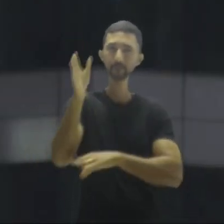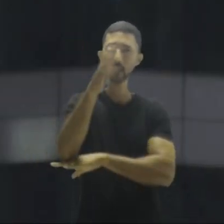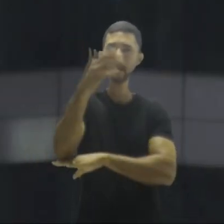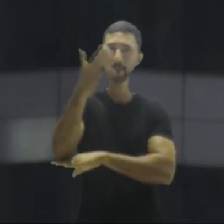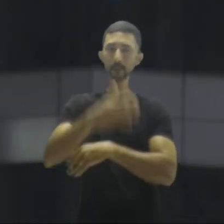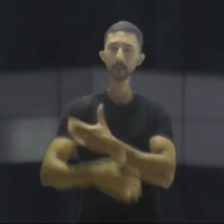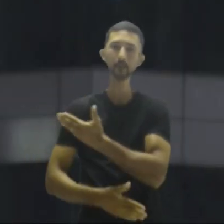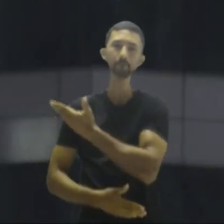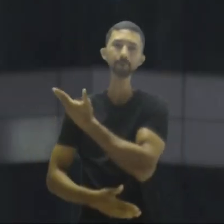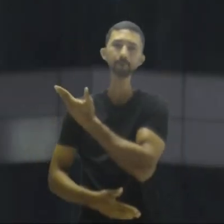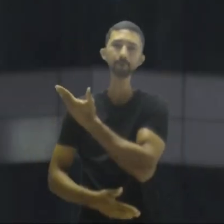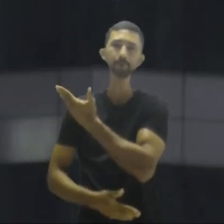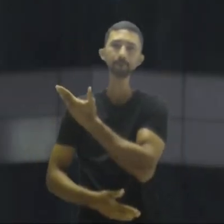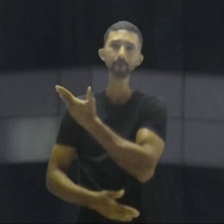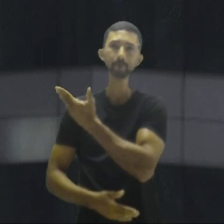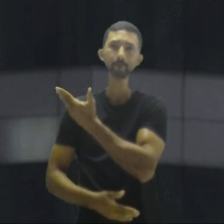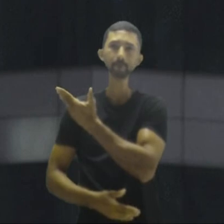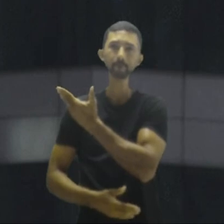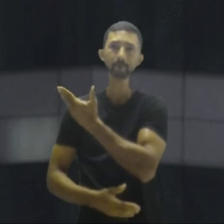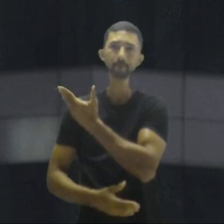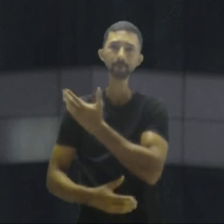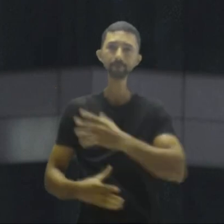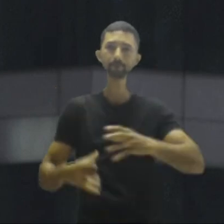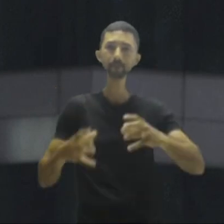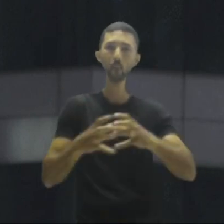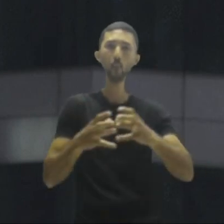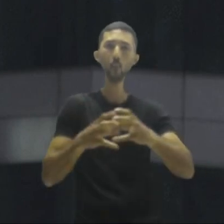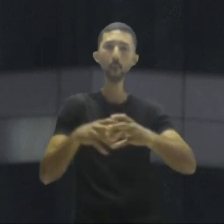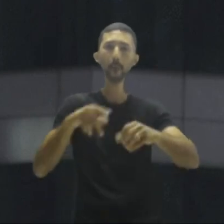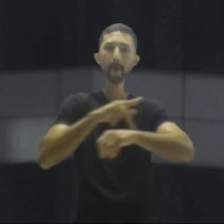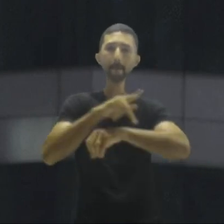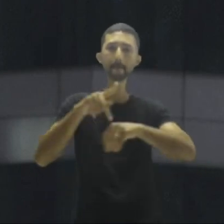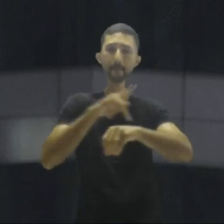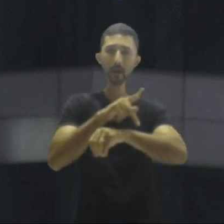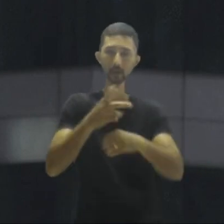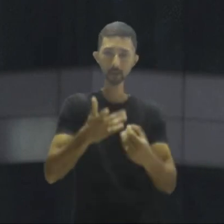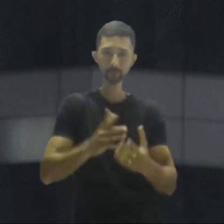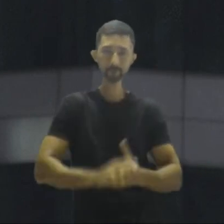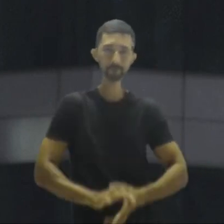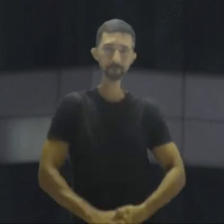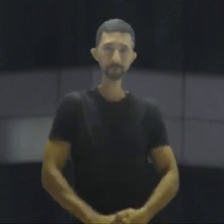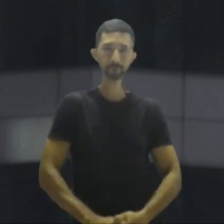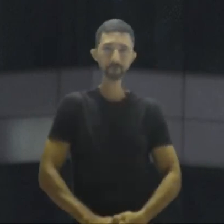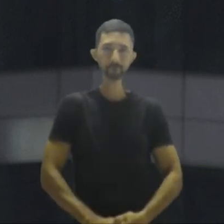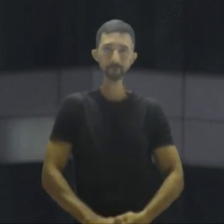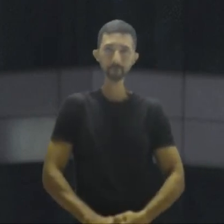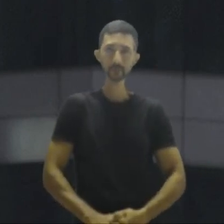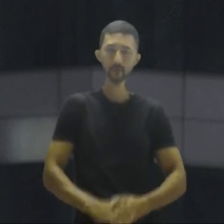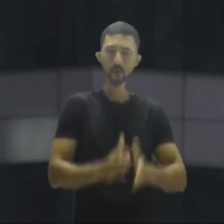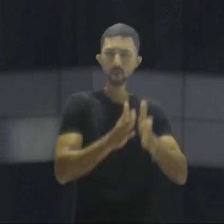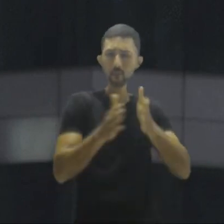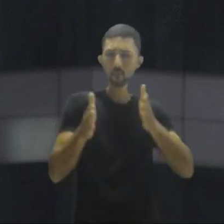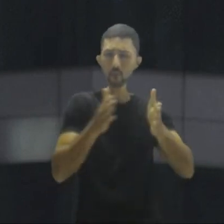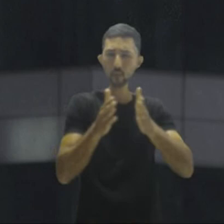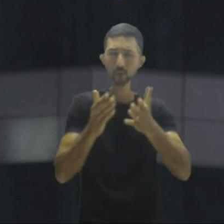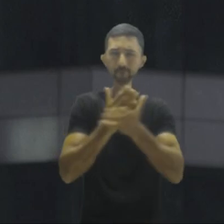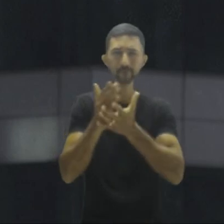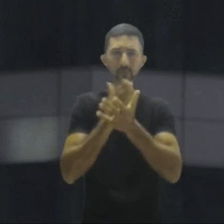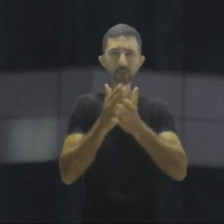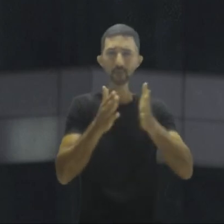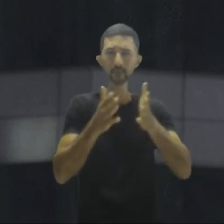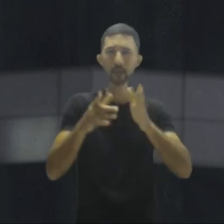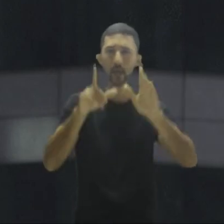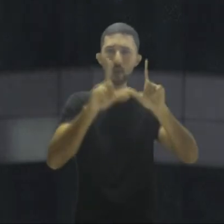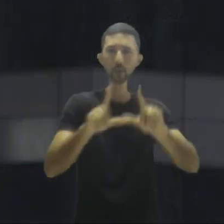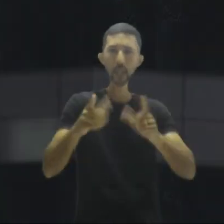simbologia de um agrupamento de países. Vamos à linha do tempo, eu separei aqui para a gente